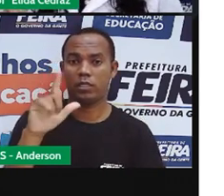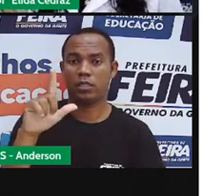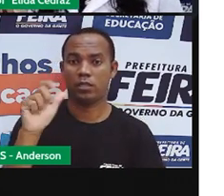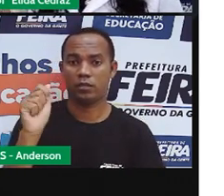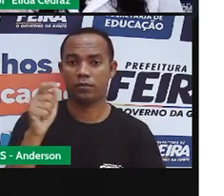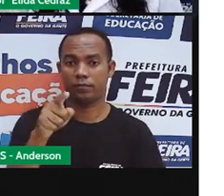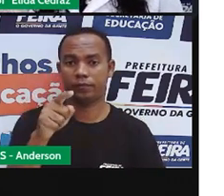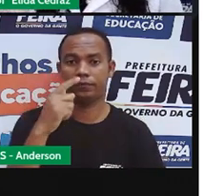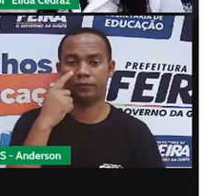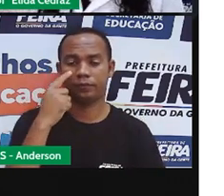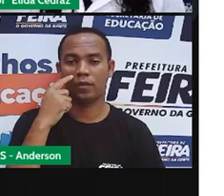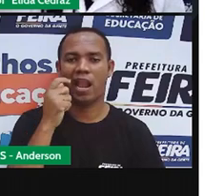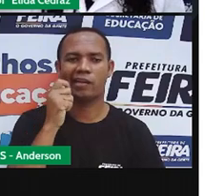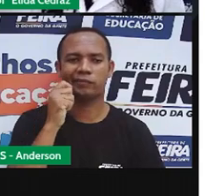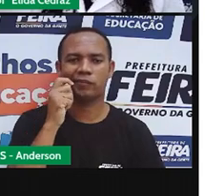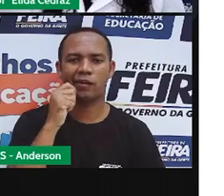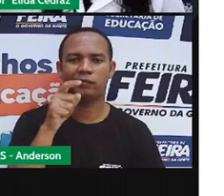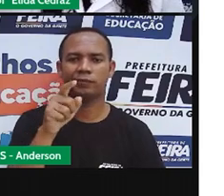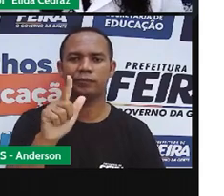Goma.